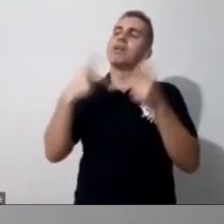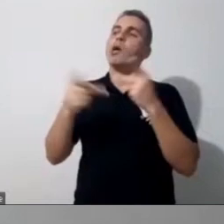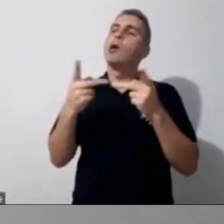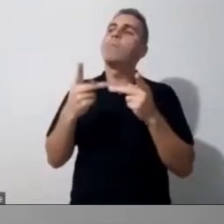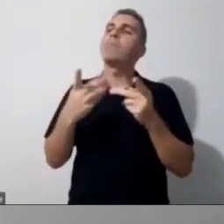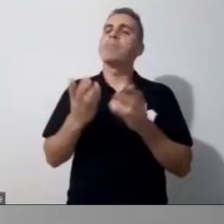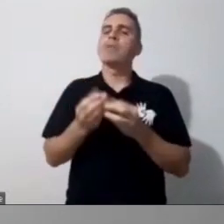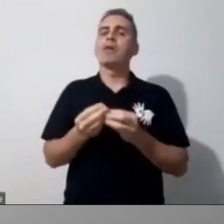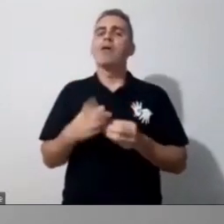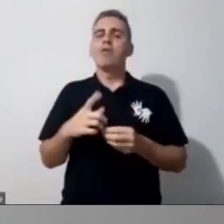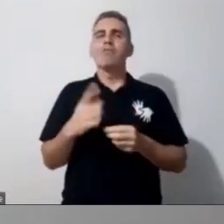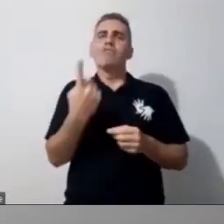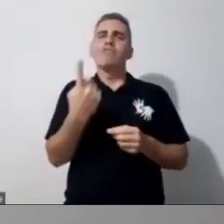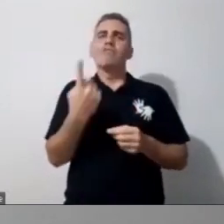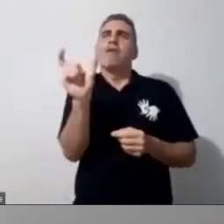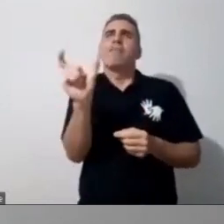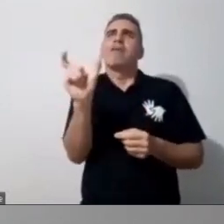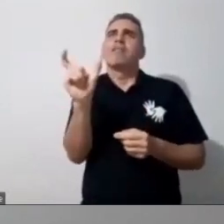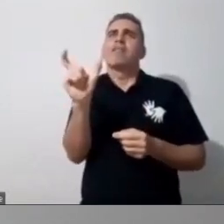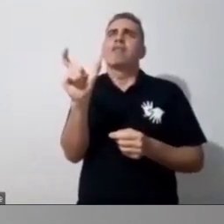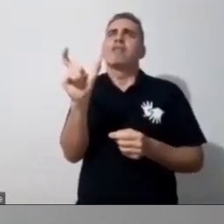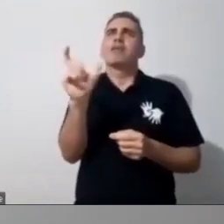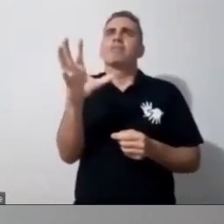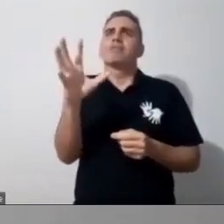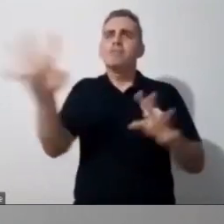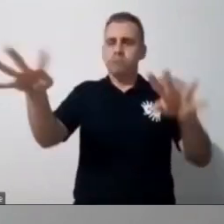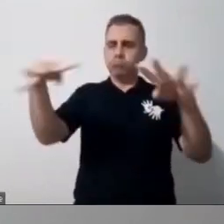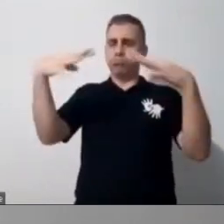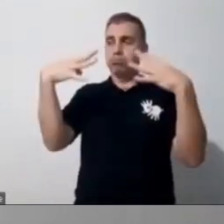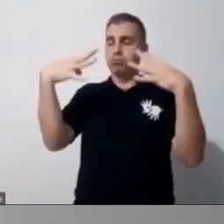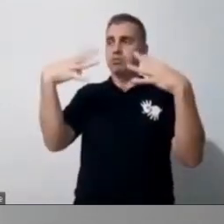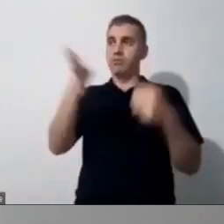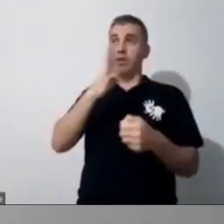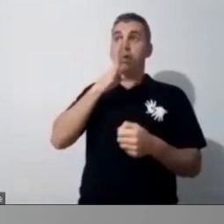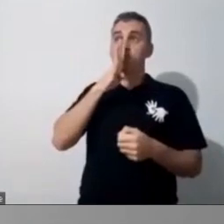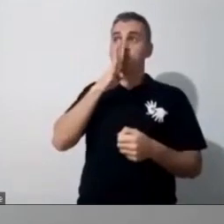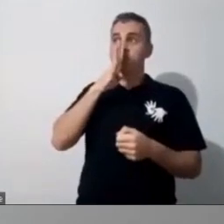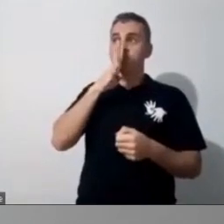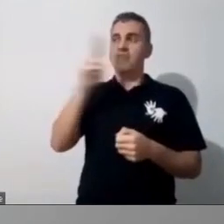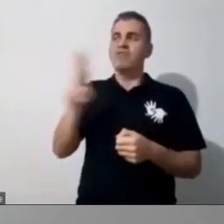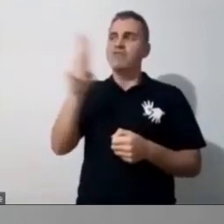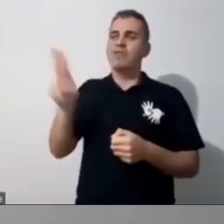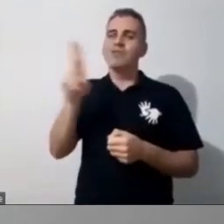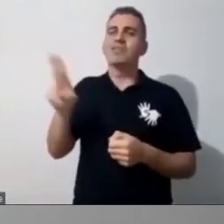uma palavra, assim, me chamou muita atenção e eu usei ela e eu costumo usar e veio de um,